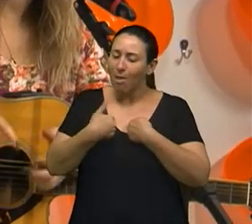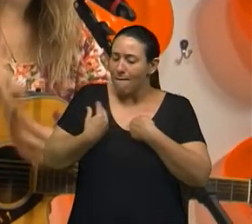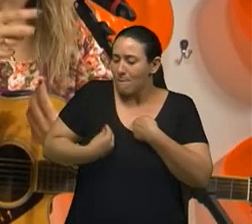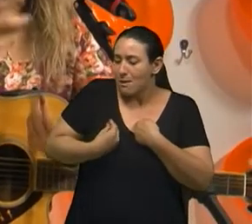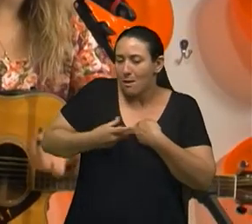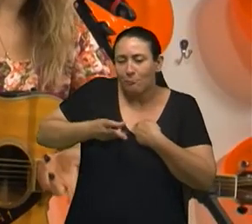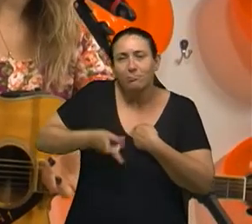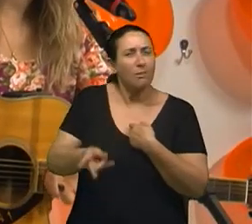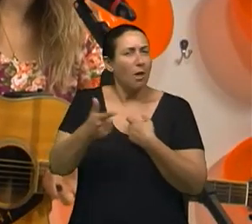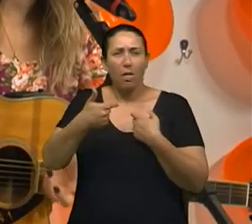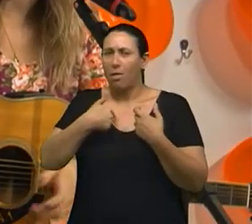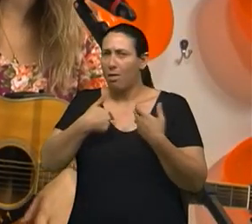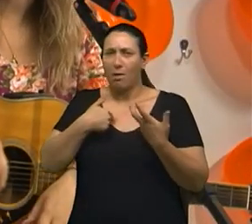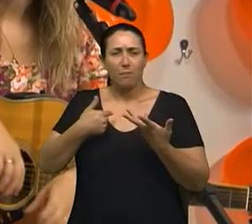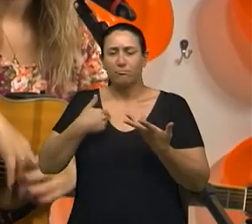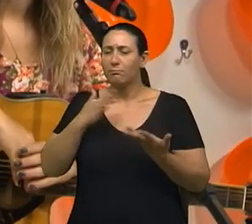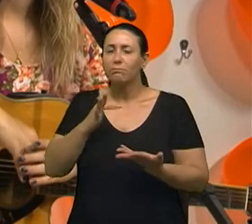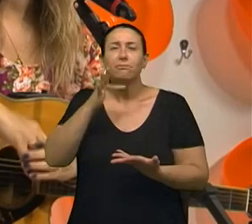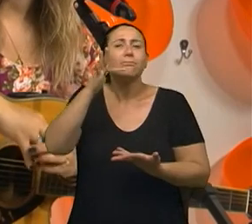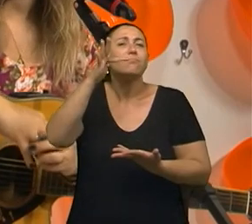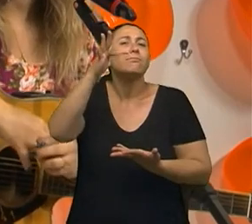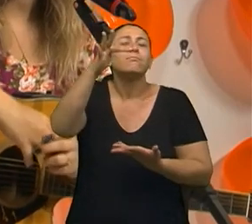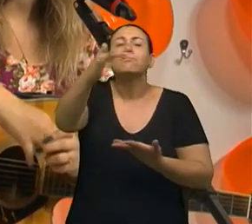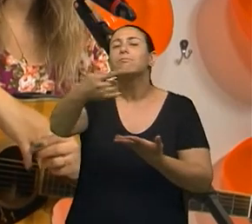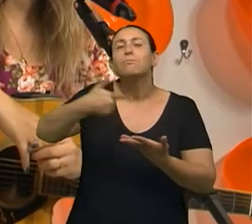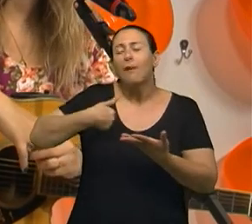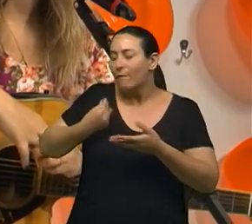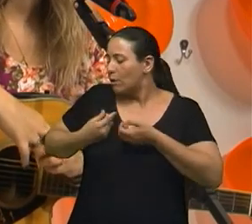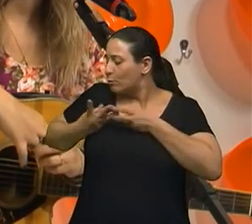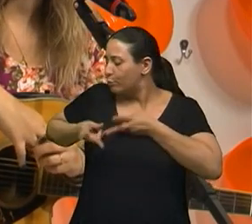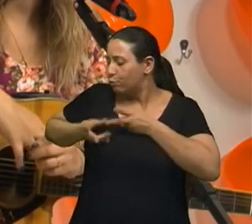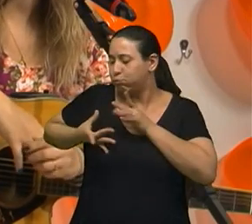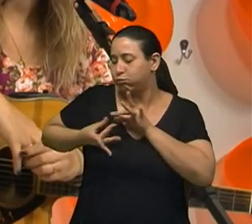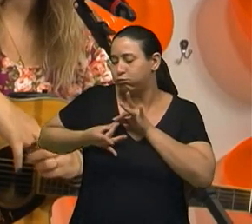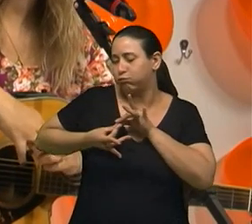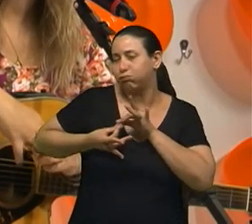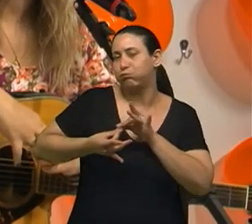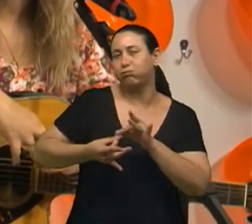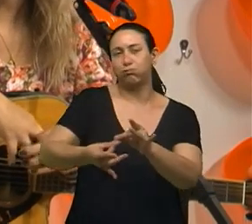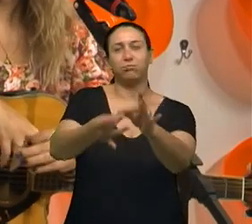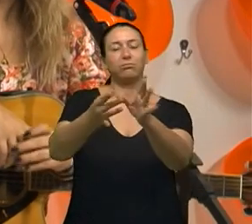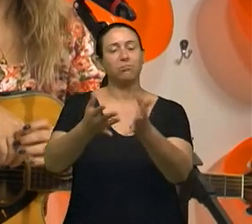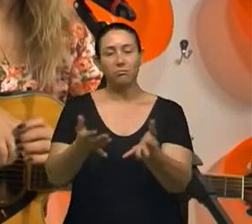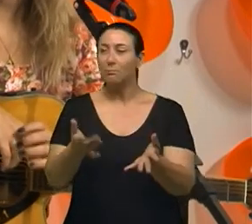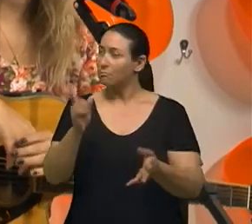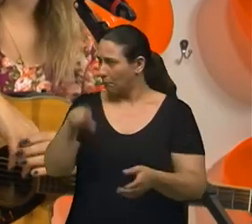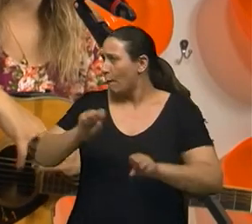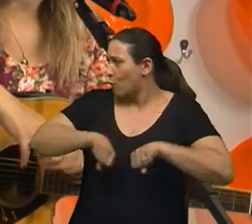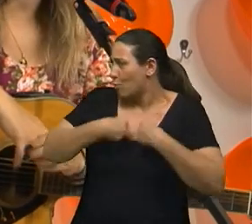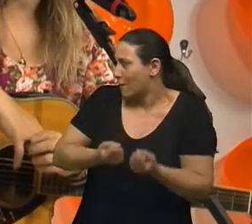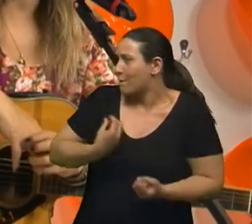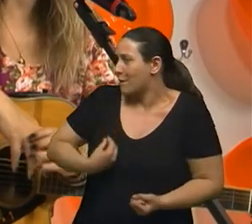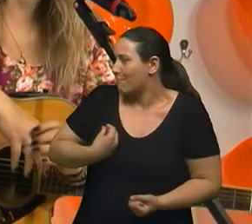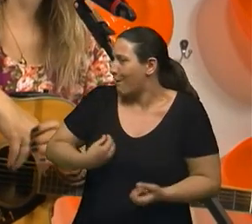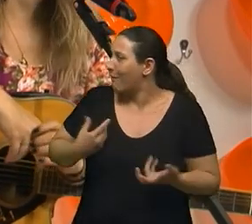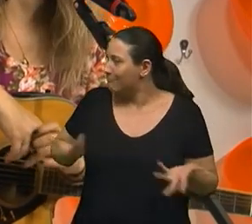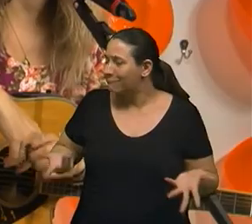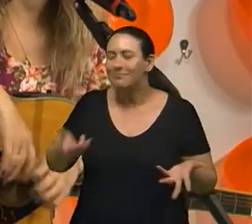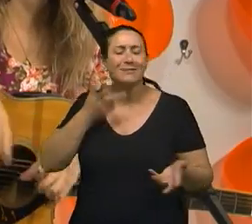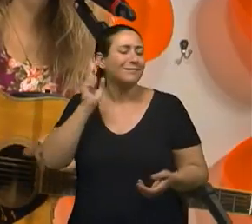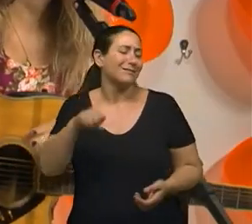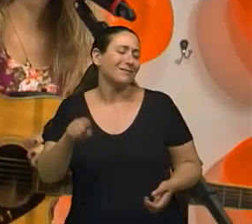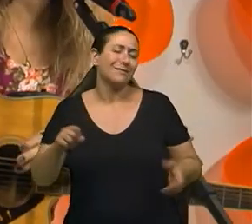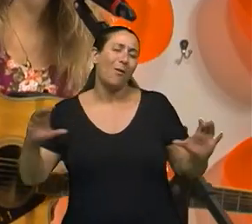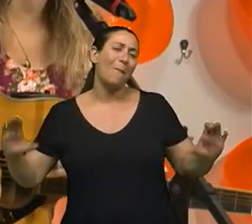vida, um legado que eu deixo, sabe? Então, pra mim, é tudo. É importantíssimo. É força de vida. Força de vida completa.